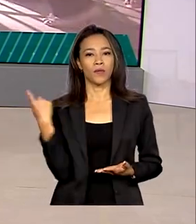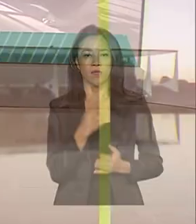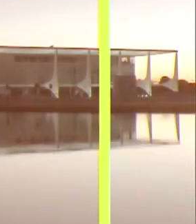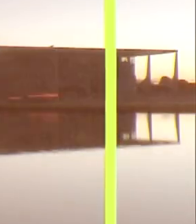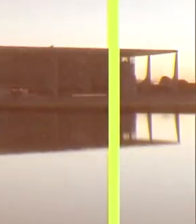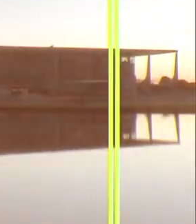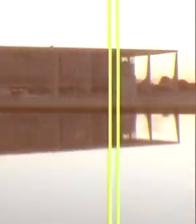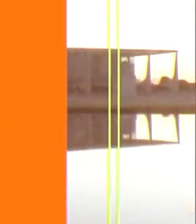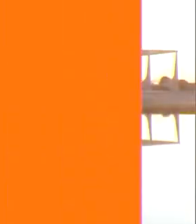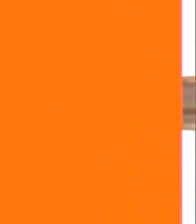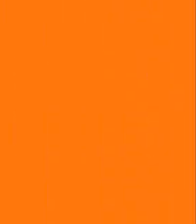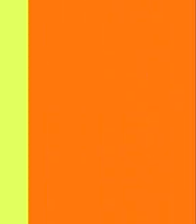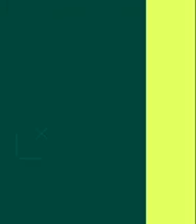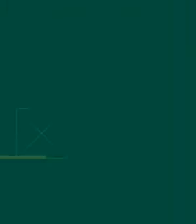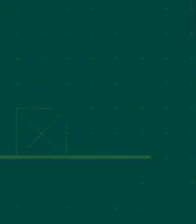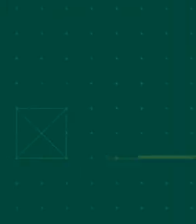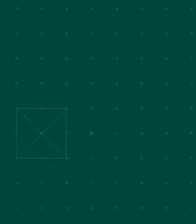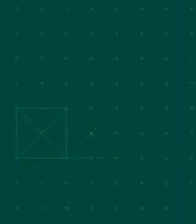ar.